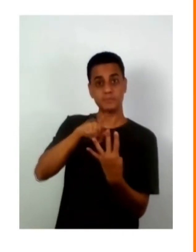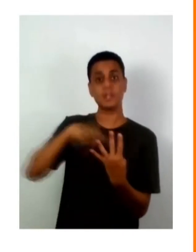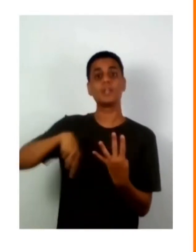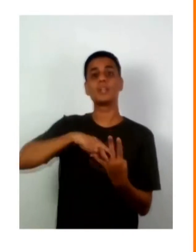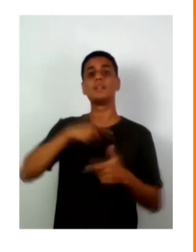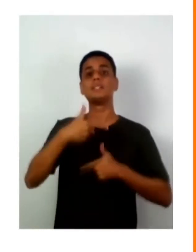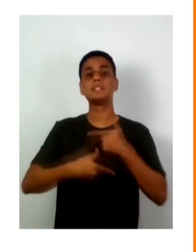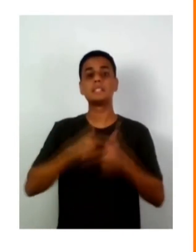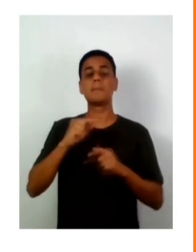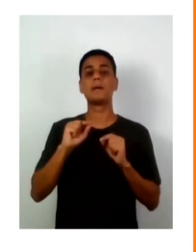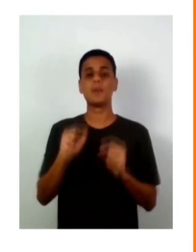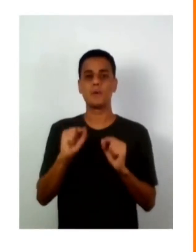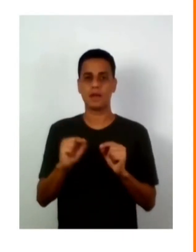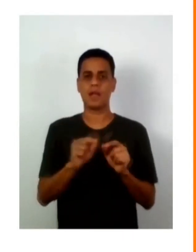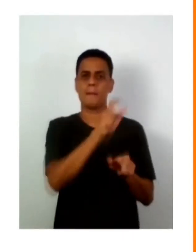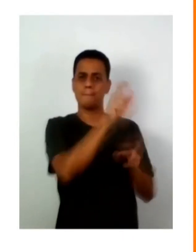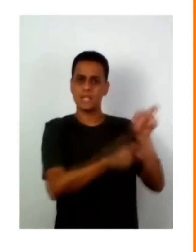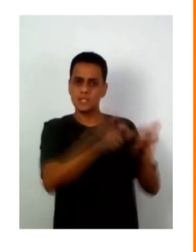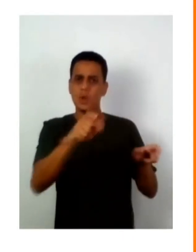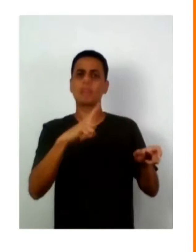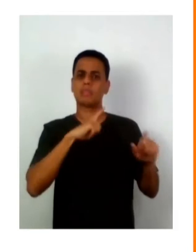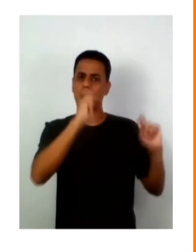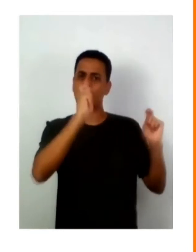trabalha com lideranças